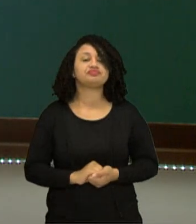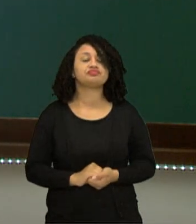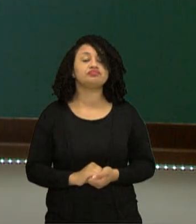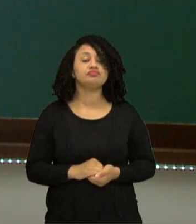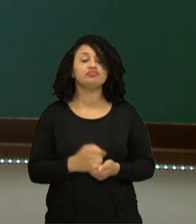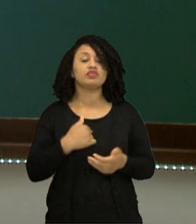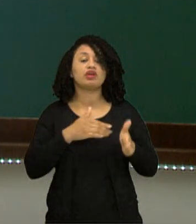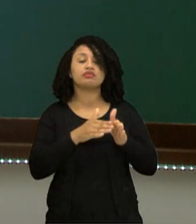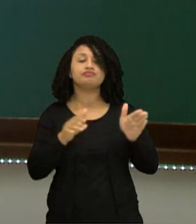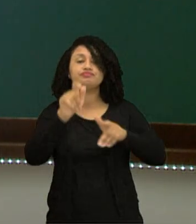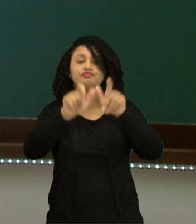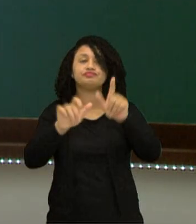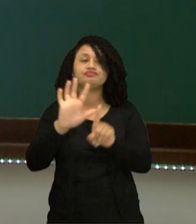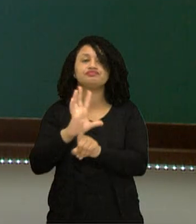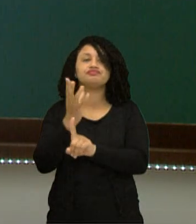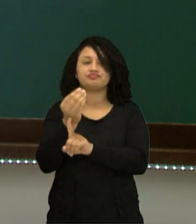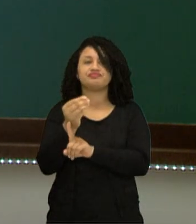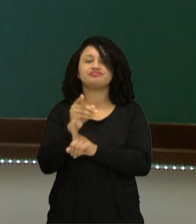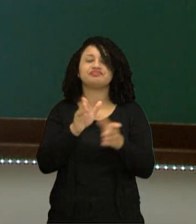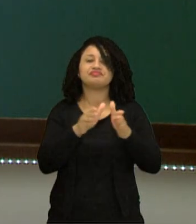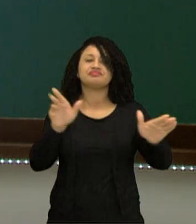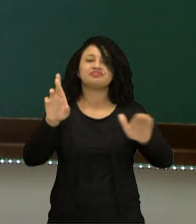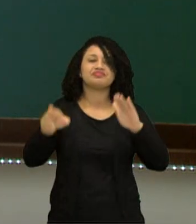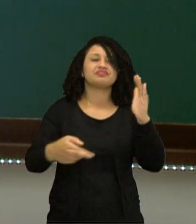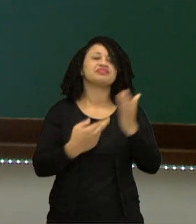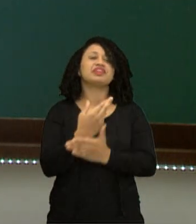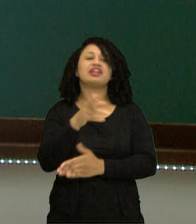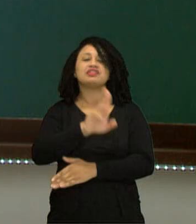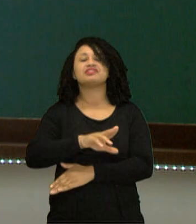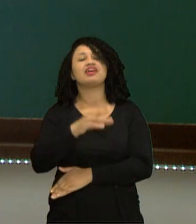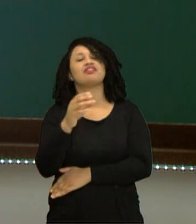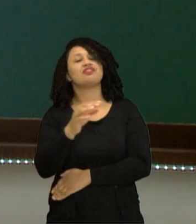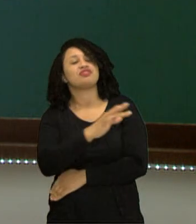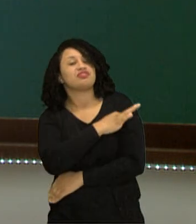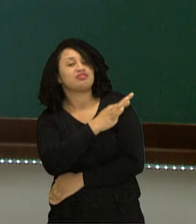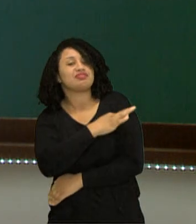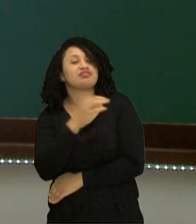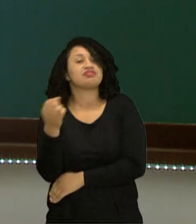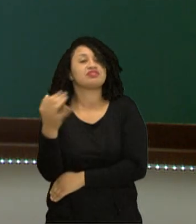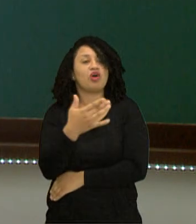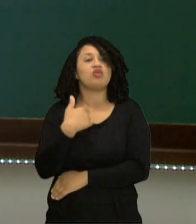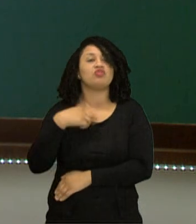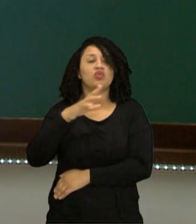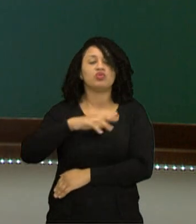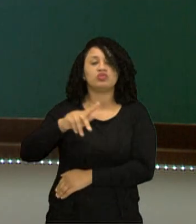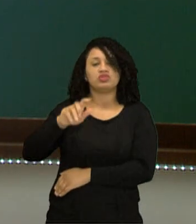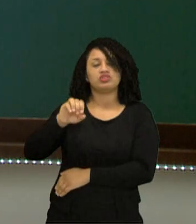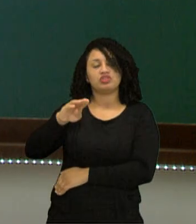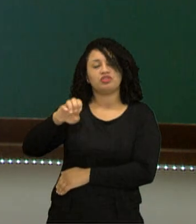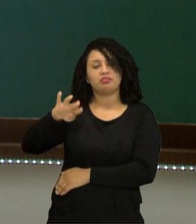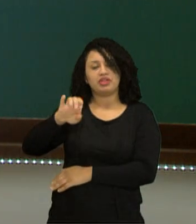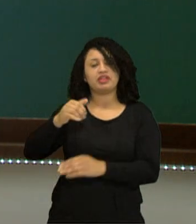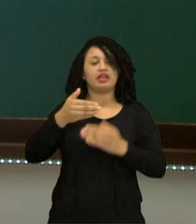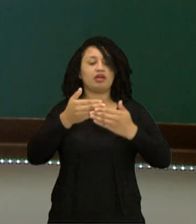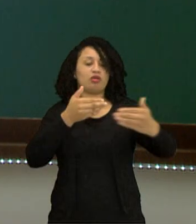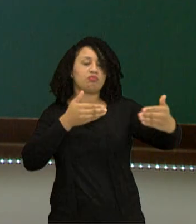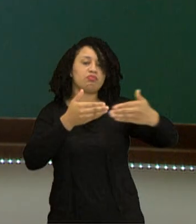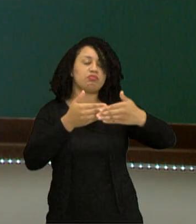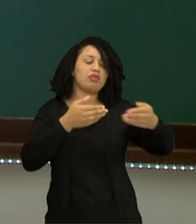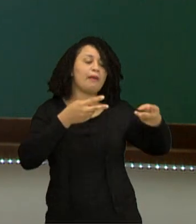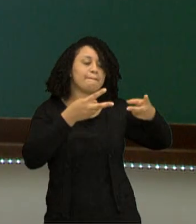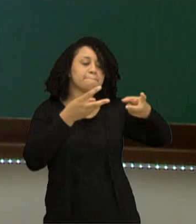renascentistas passaram a usar novas técnicas como o uso da geometria, da proporção, da